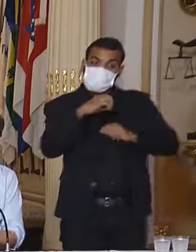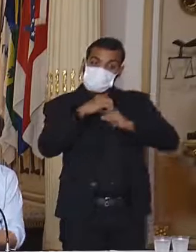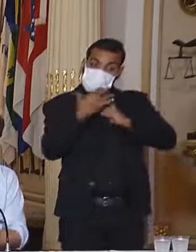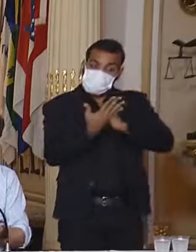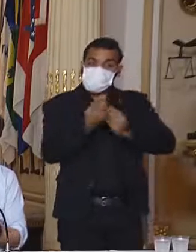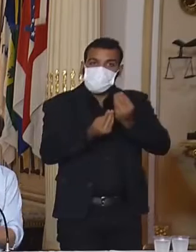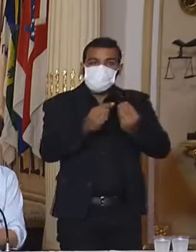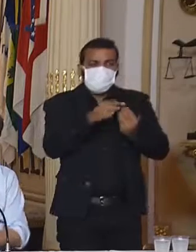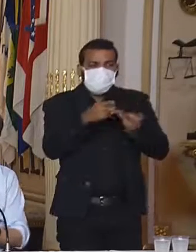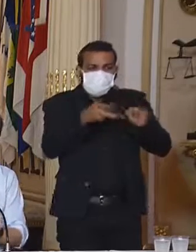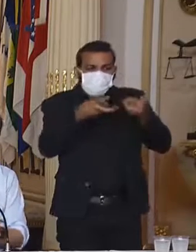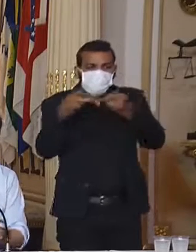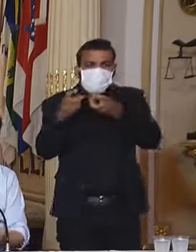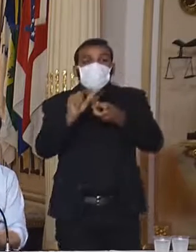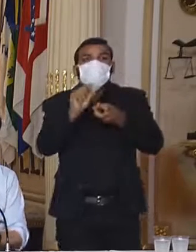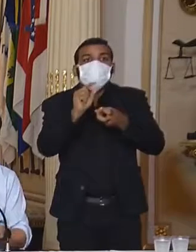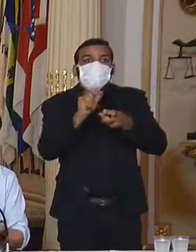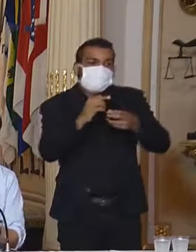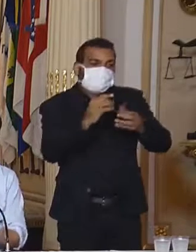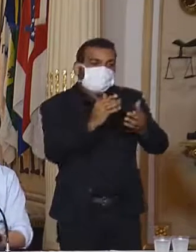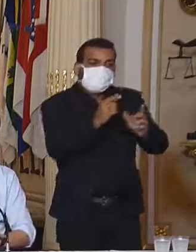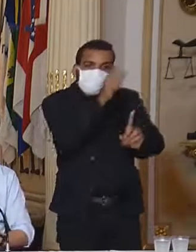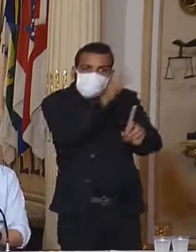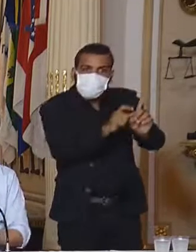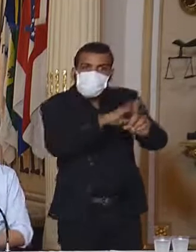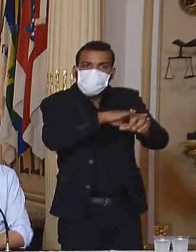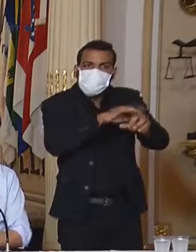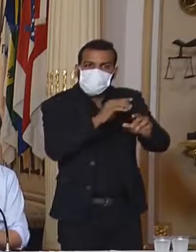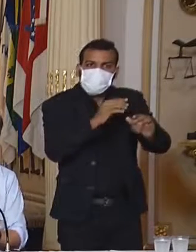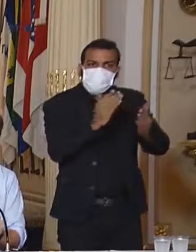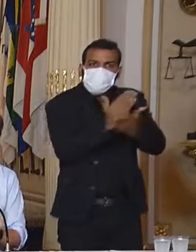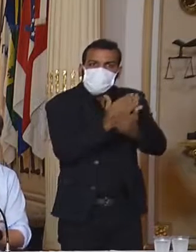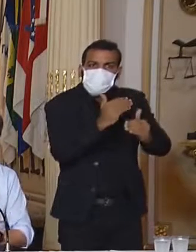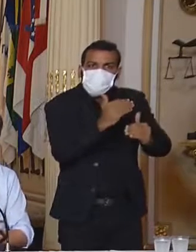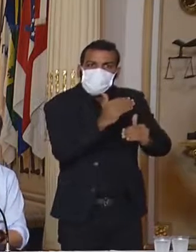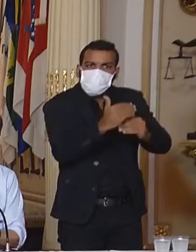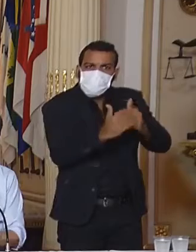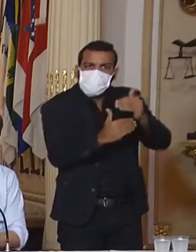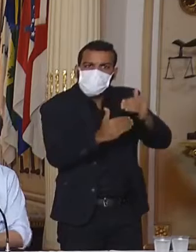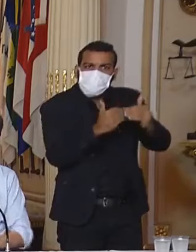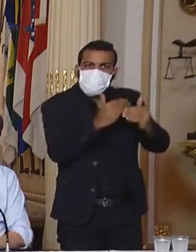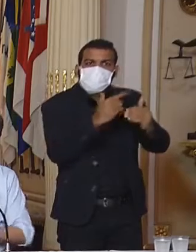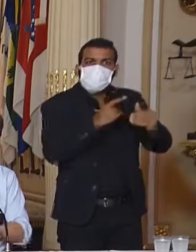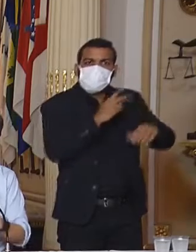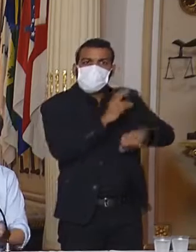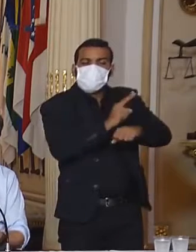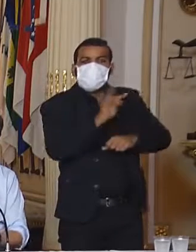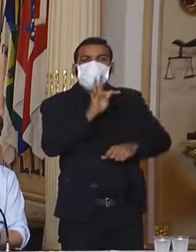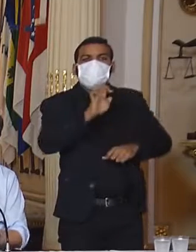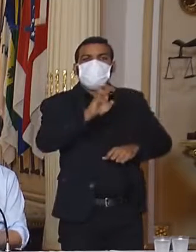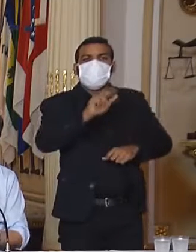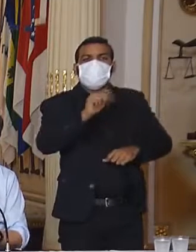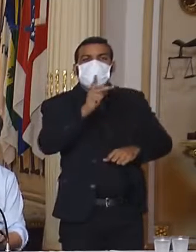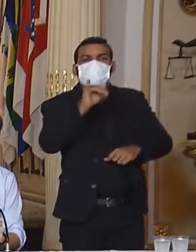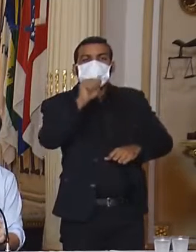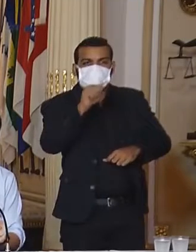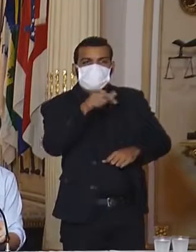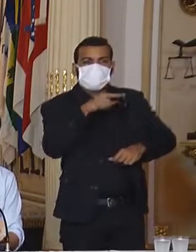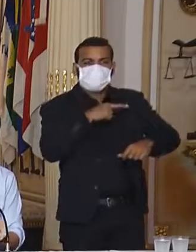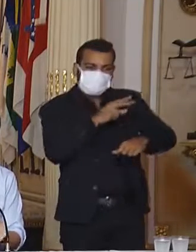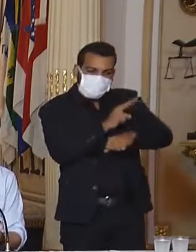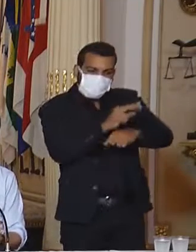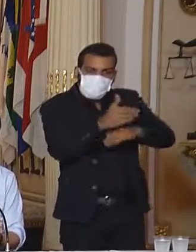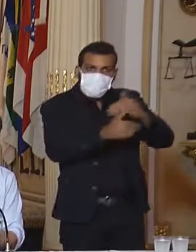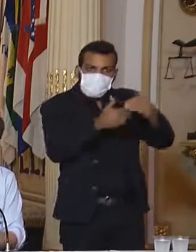melhora com o uso de corticoterapia, entre eles a dexametasona. Esse relato da OMS,